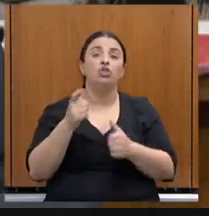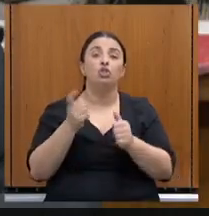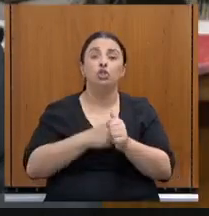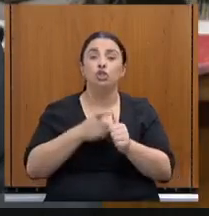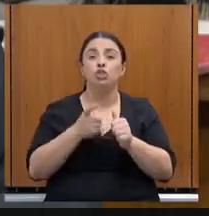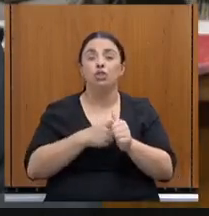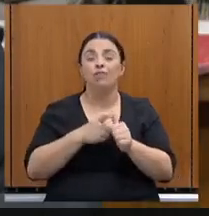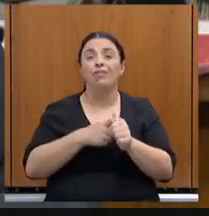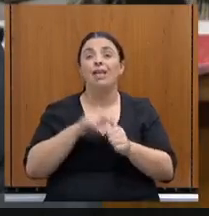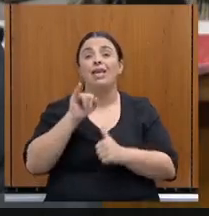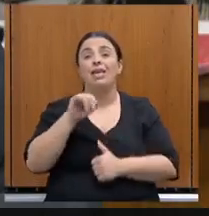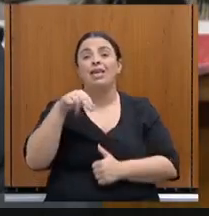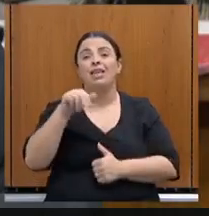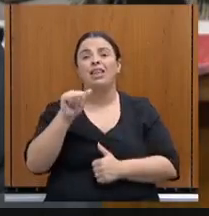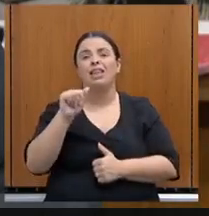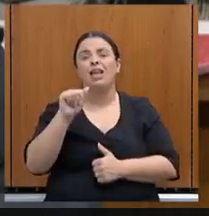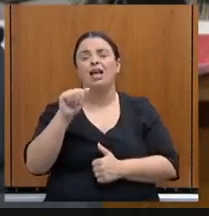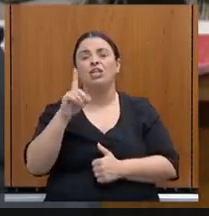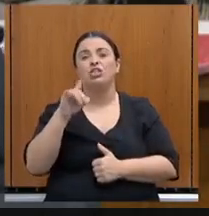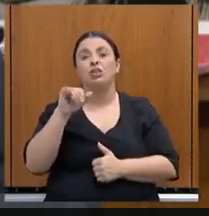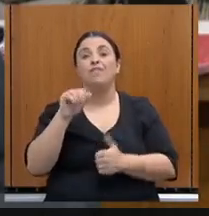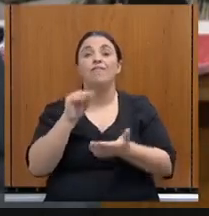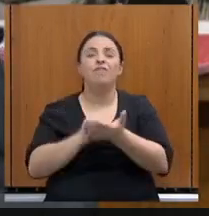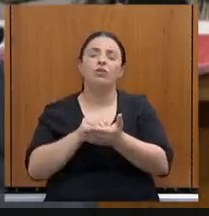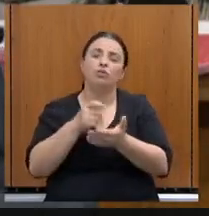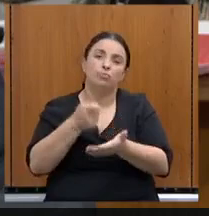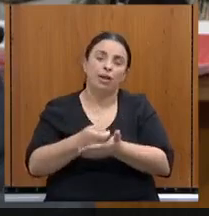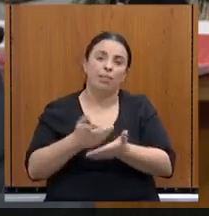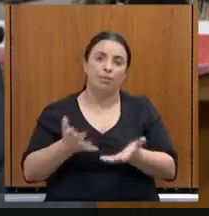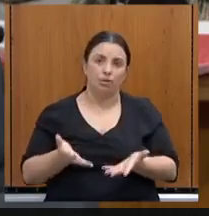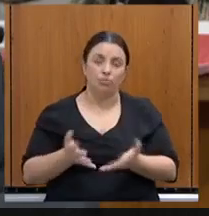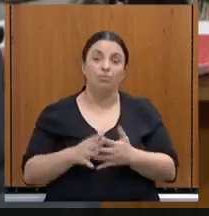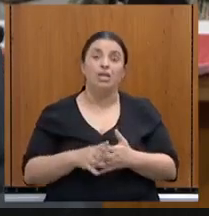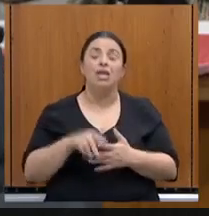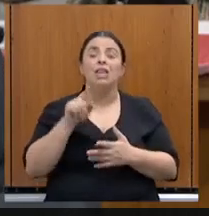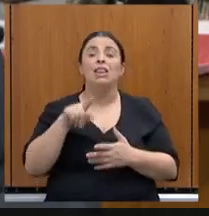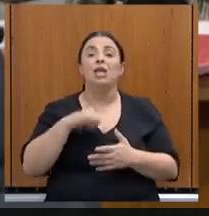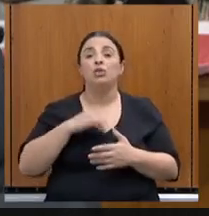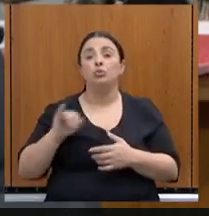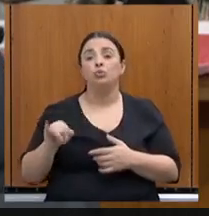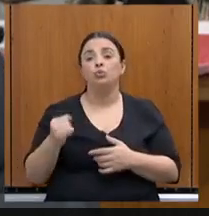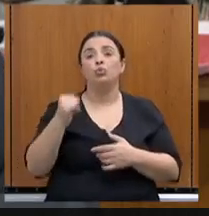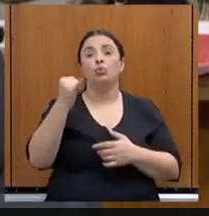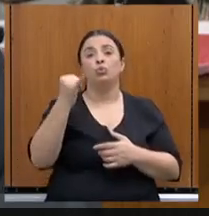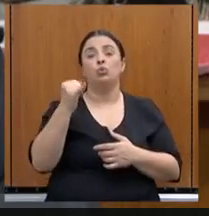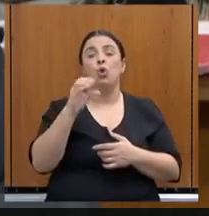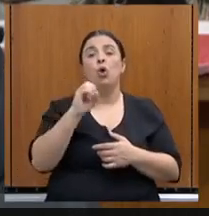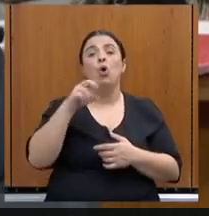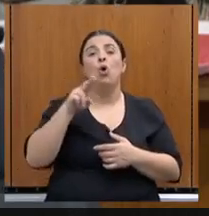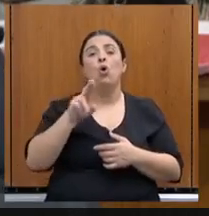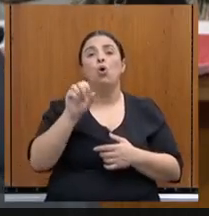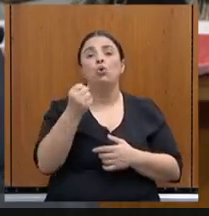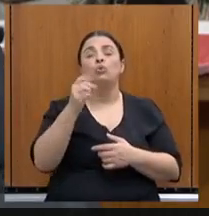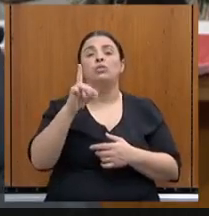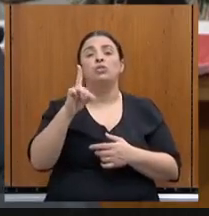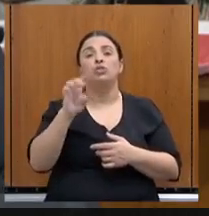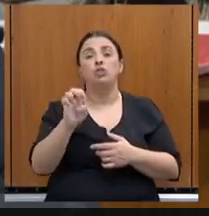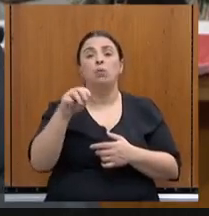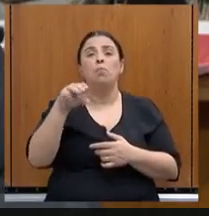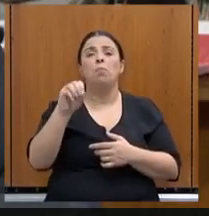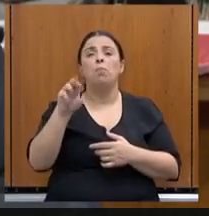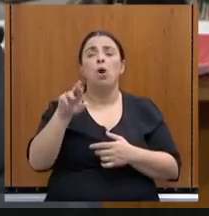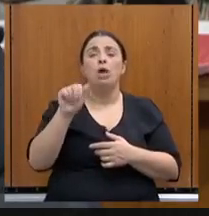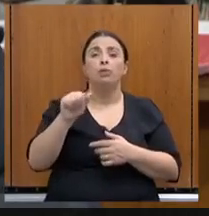pagamento, ele enseja em ônus de mora. E esse ônus de mora, somado dos últimos anos, ele